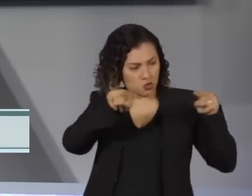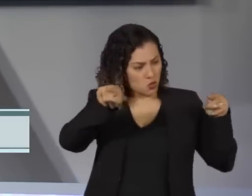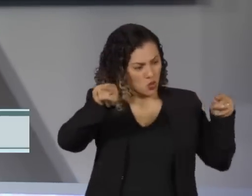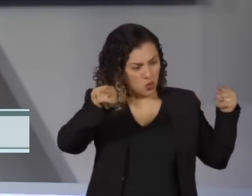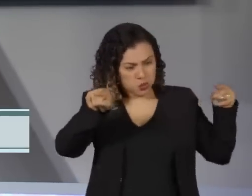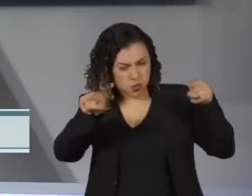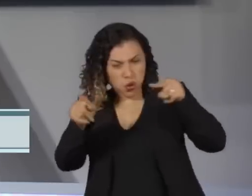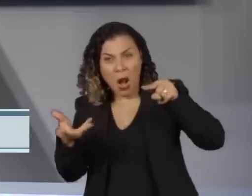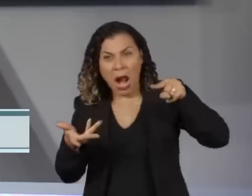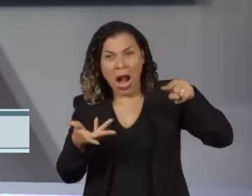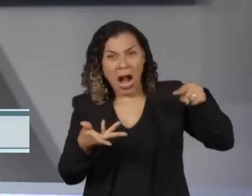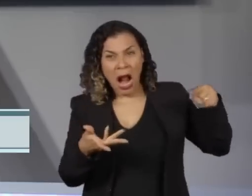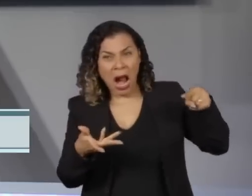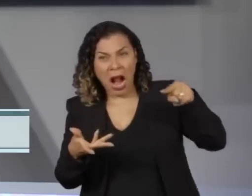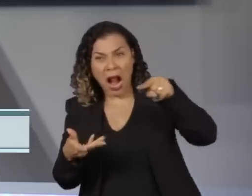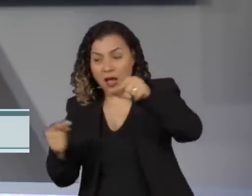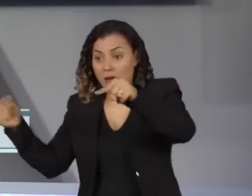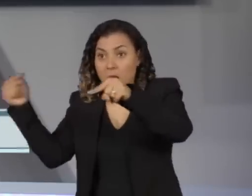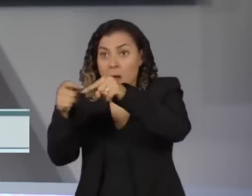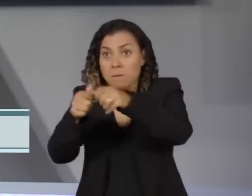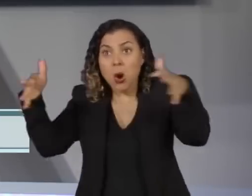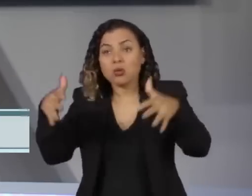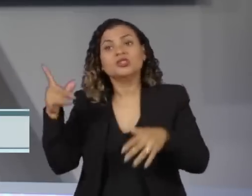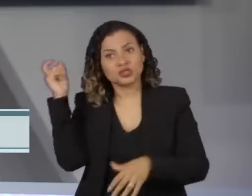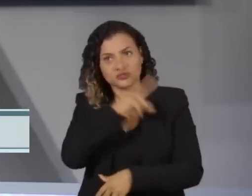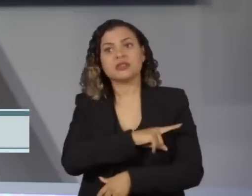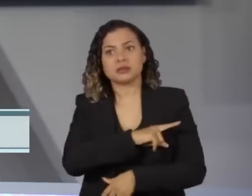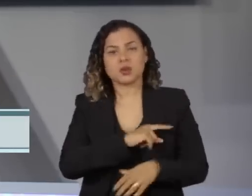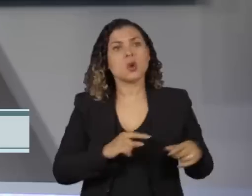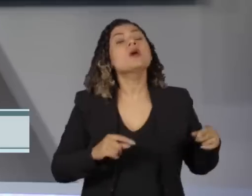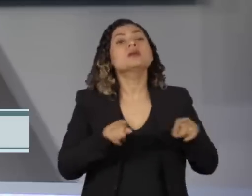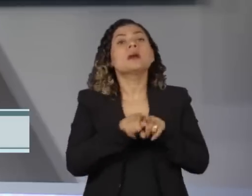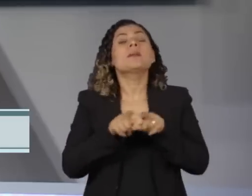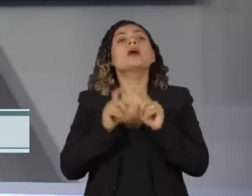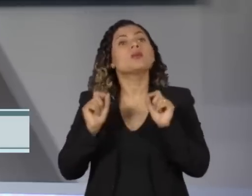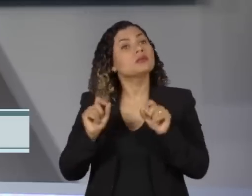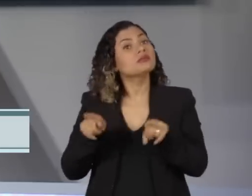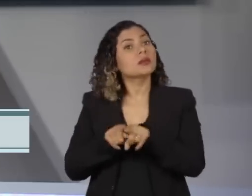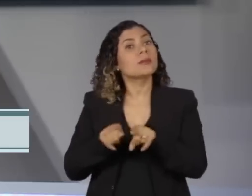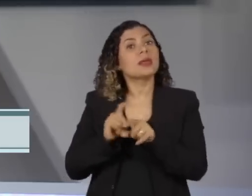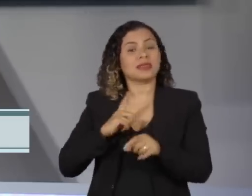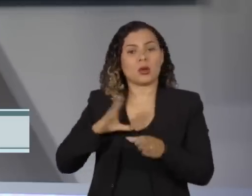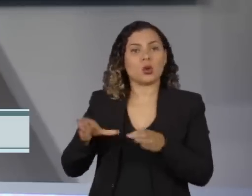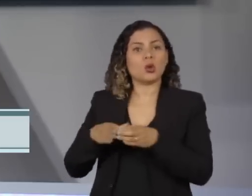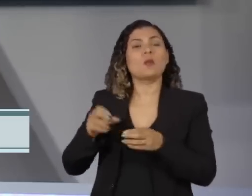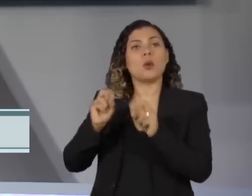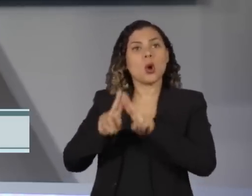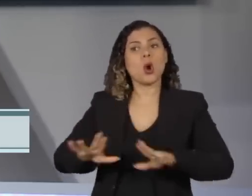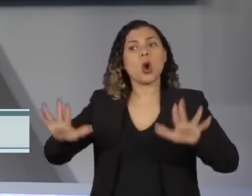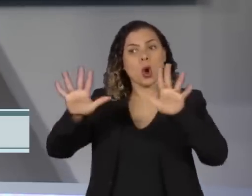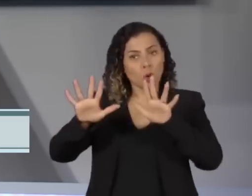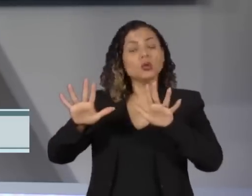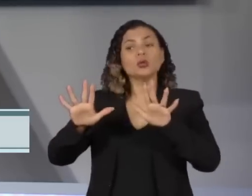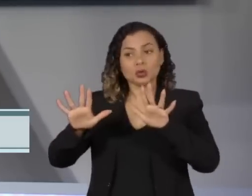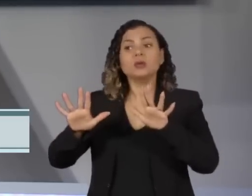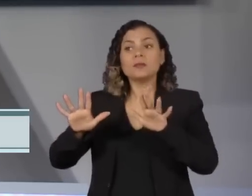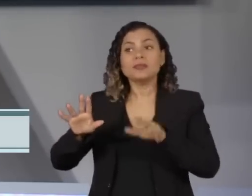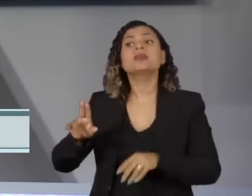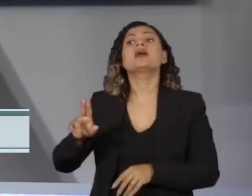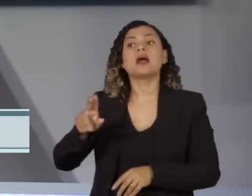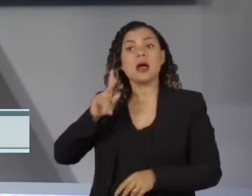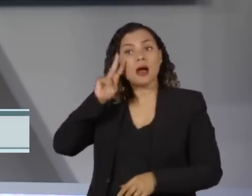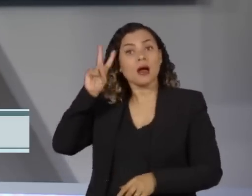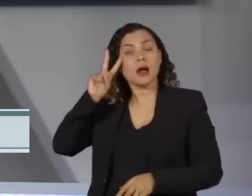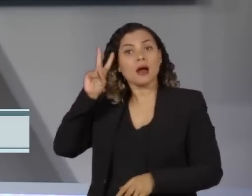velozes e difíceis de serem detectados. Em Viena, na Áustria, o diretor da Agência Atômica da ONU, Rafael Gross, alertou para o